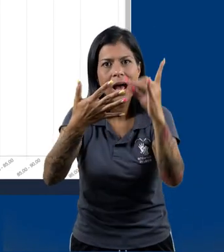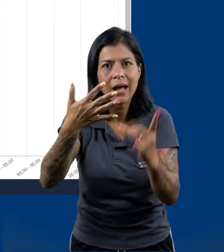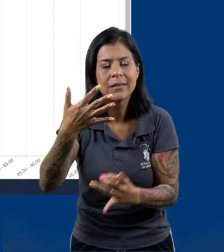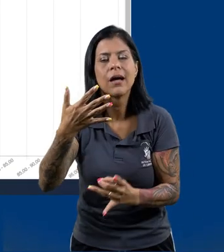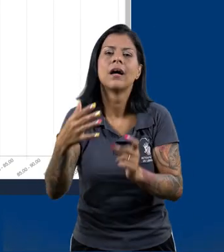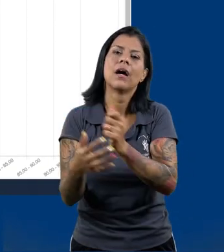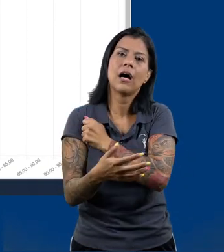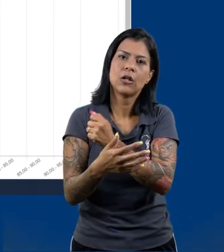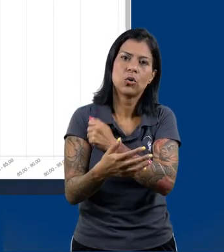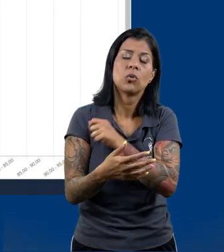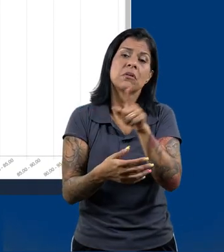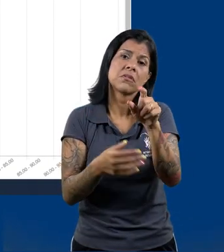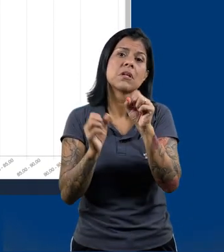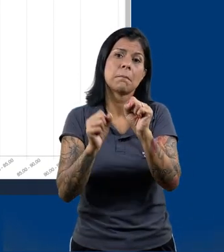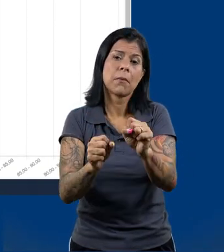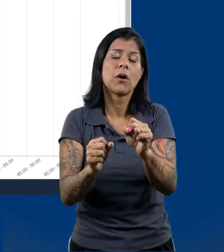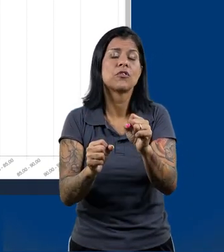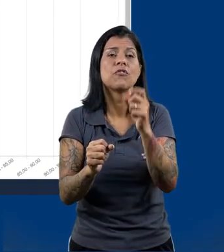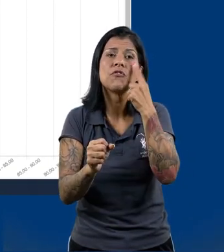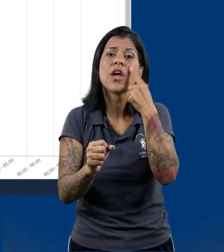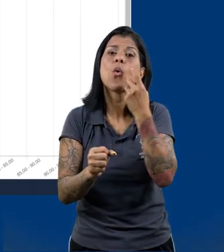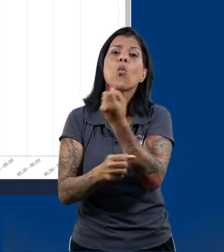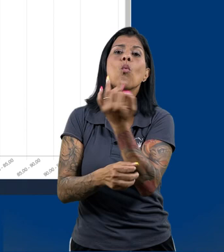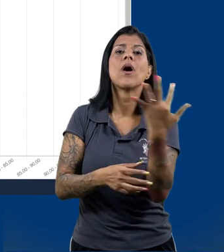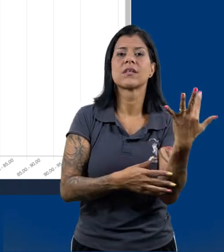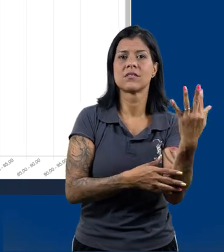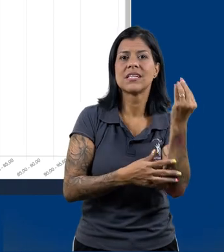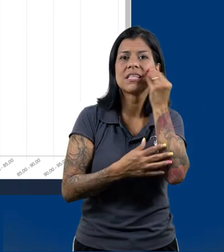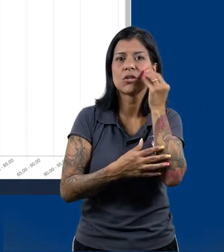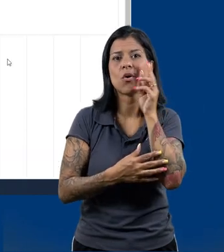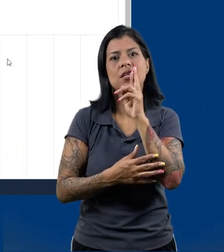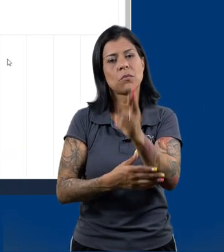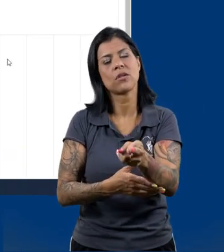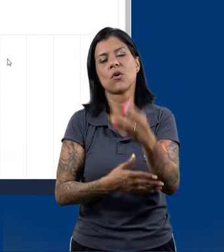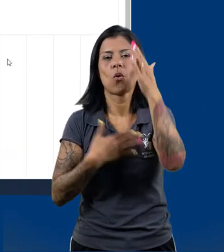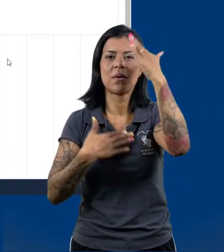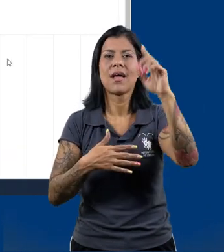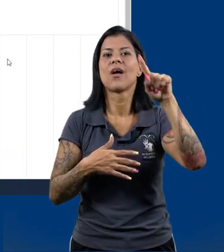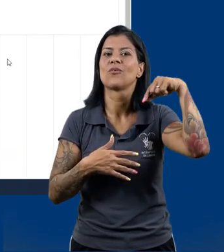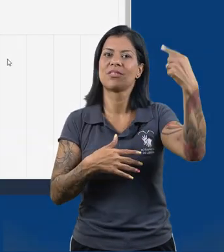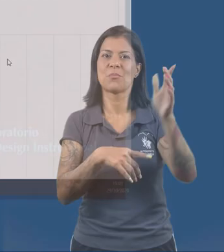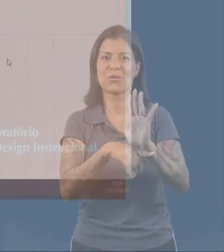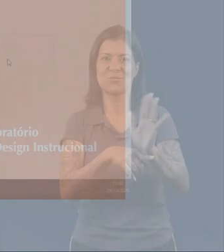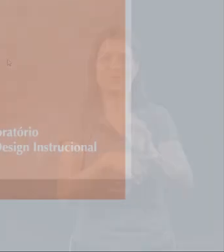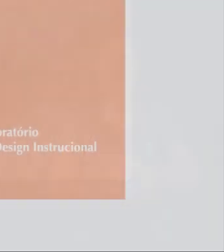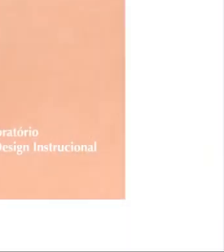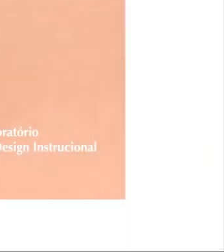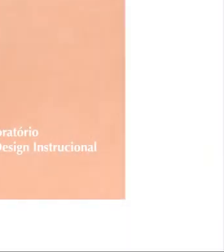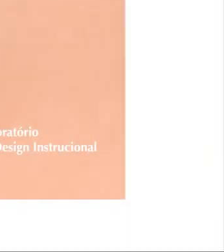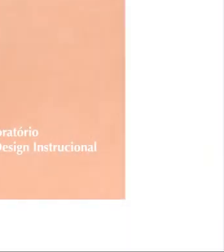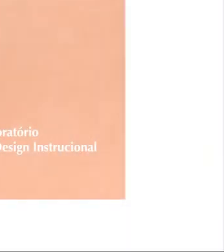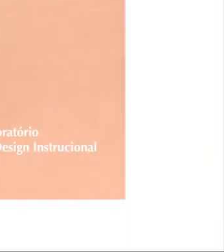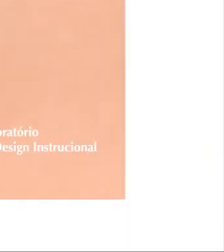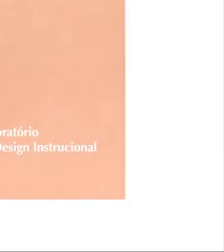usuários que efetuaram tentativas neste questionário. Obrigado e até a próxima.